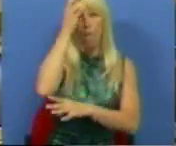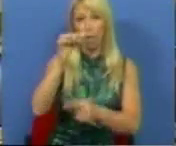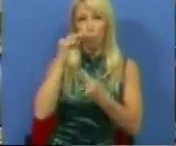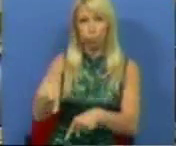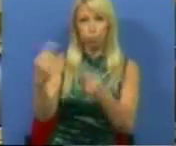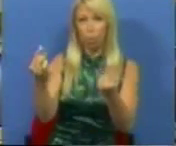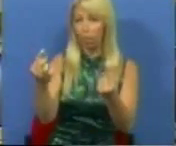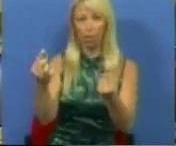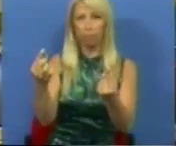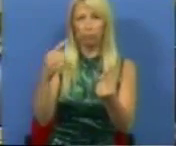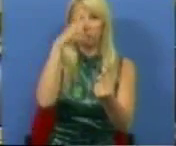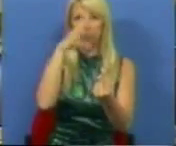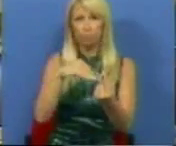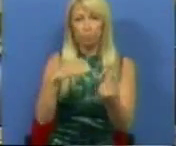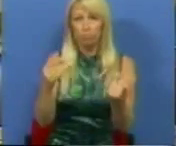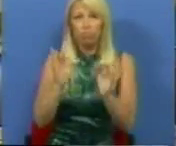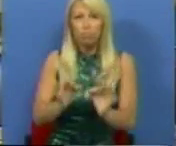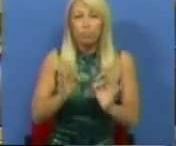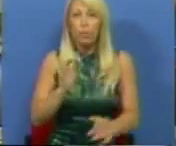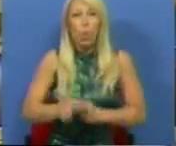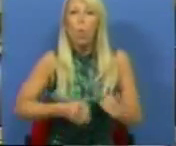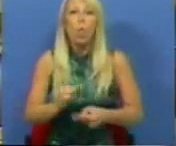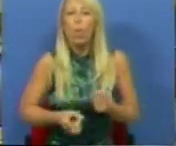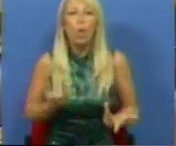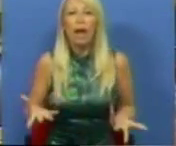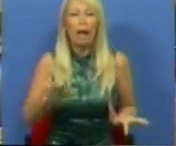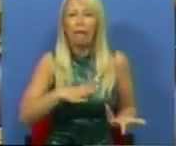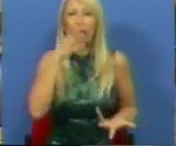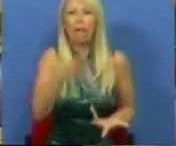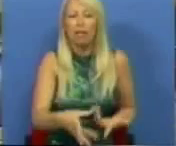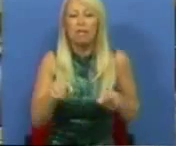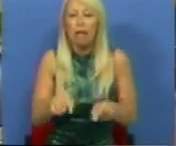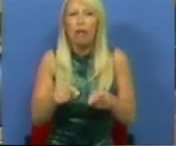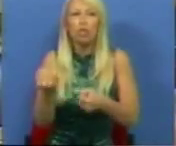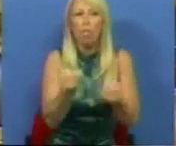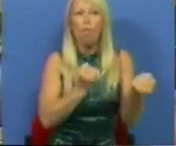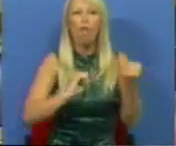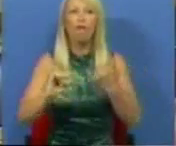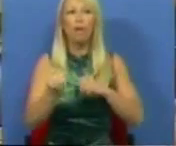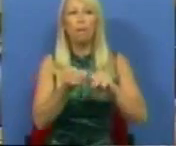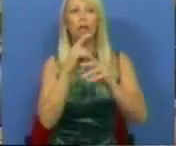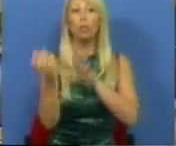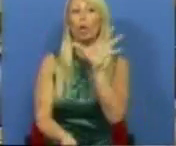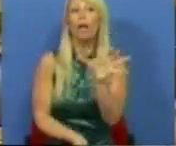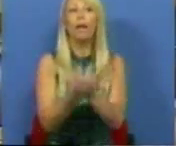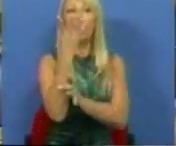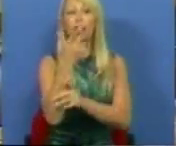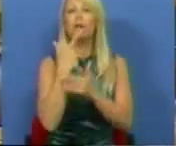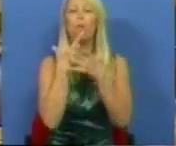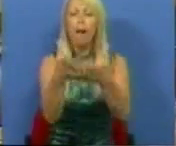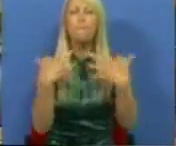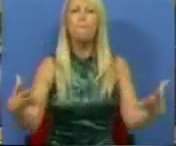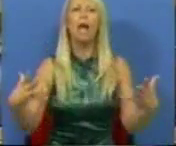tem consciência exatamente do que é que significa este movimento de criação de mega